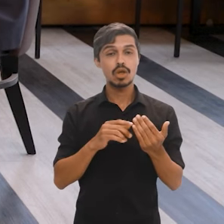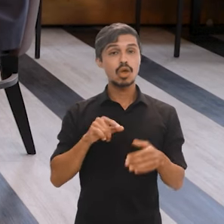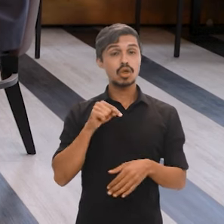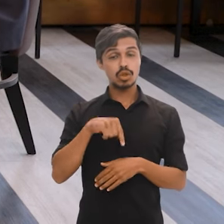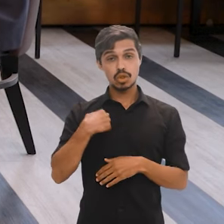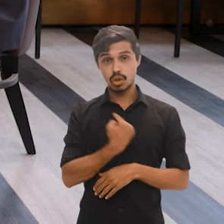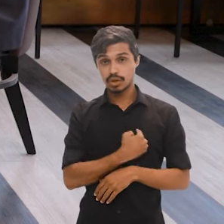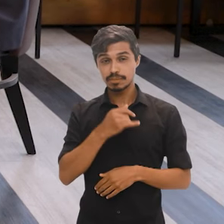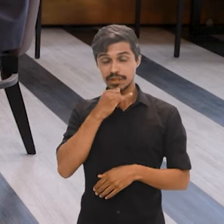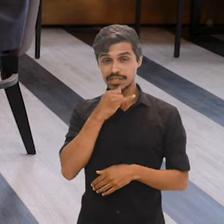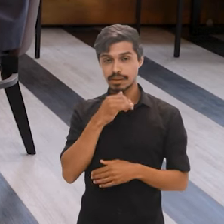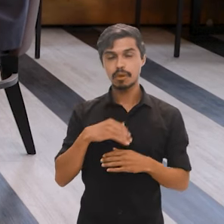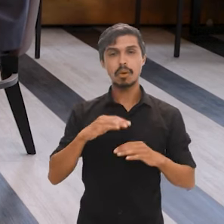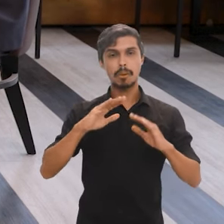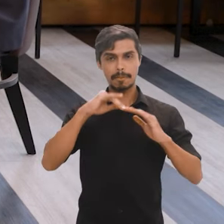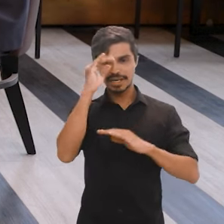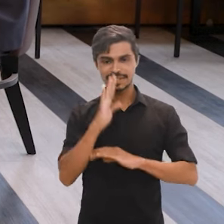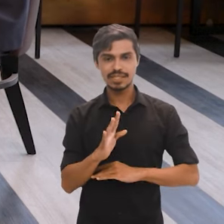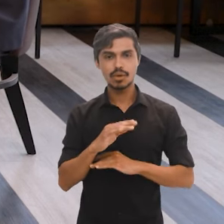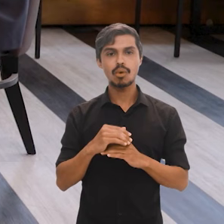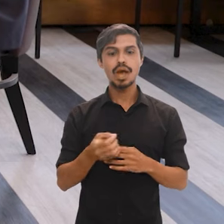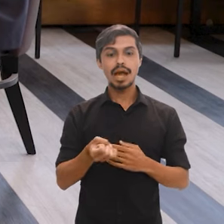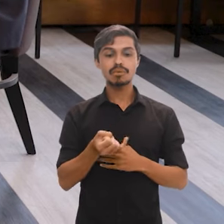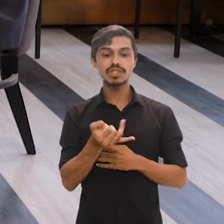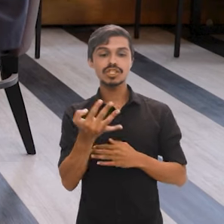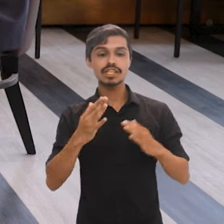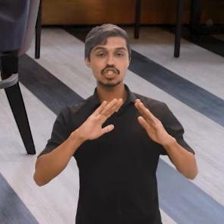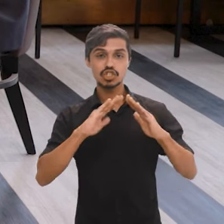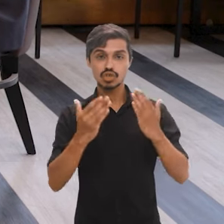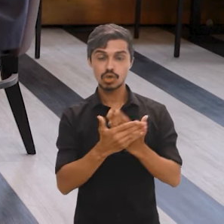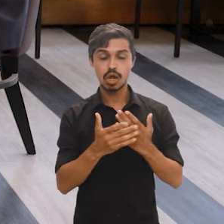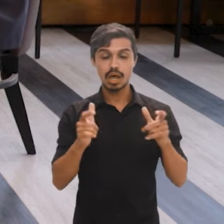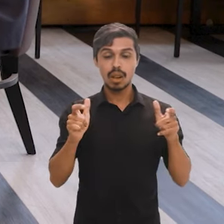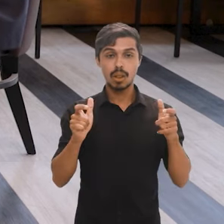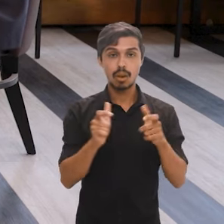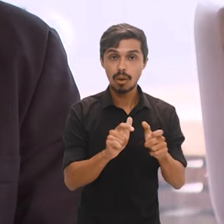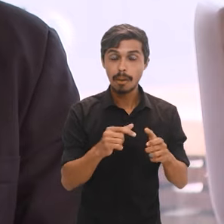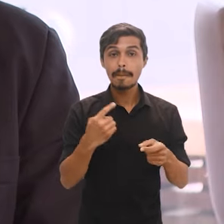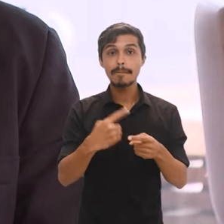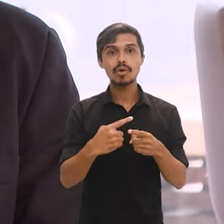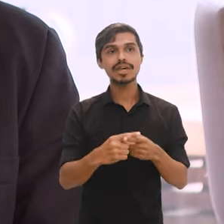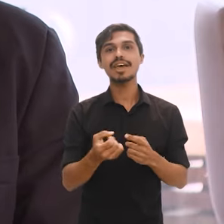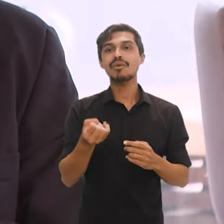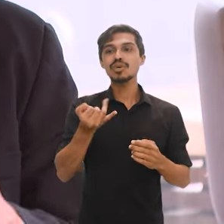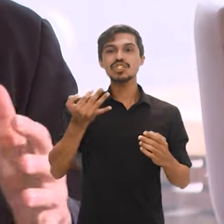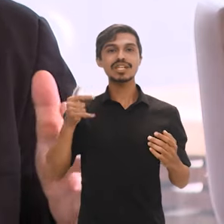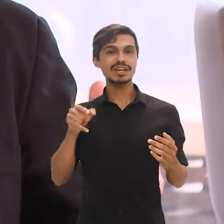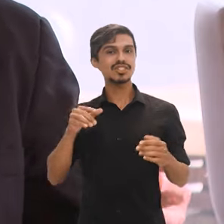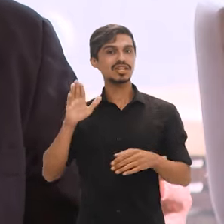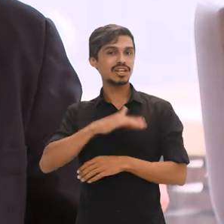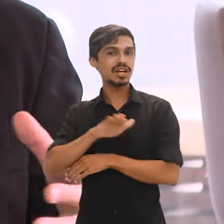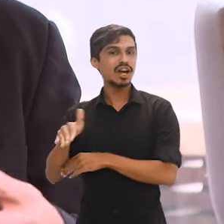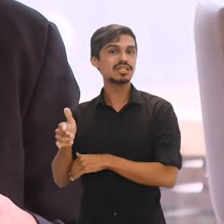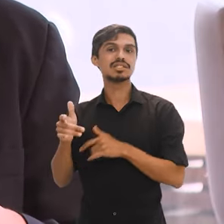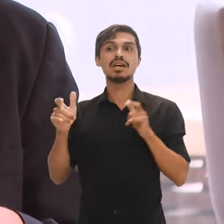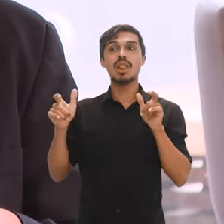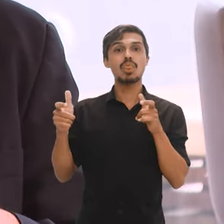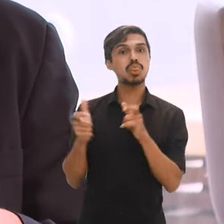fechando escolas porque há menos pressão de crianças e adolescentes. Os prefeitos estão